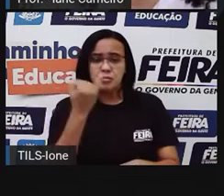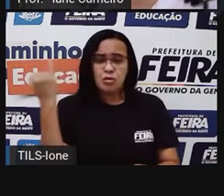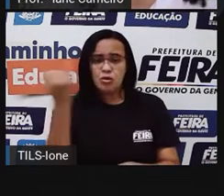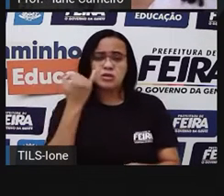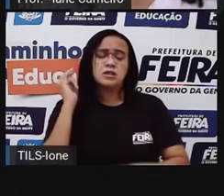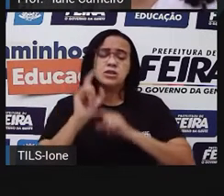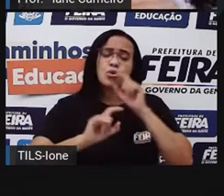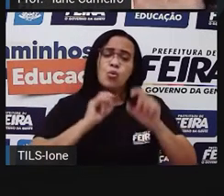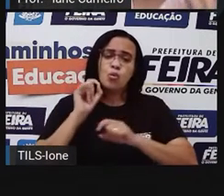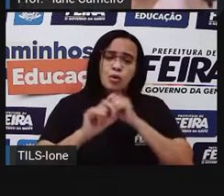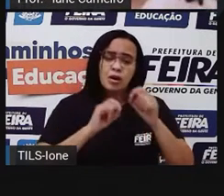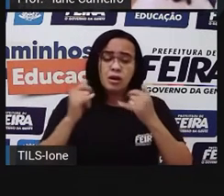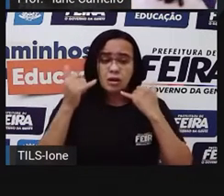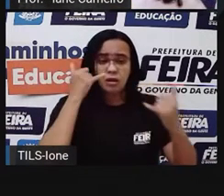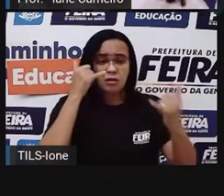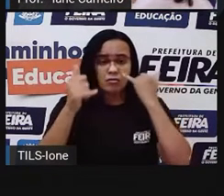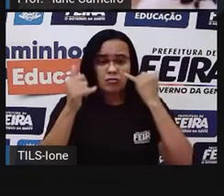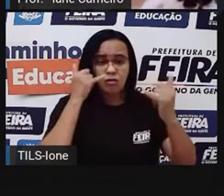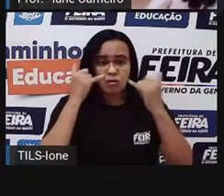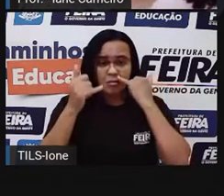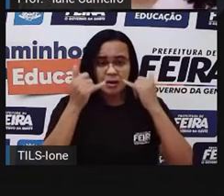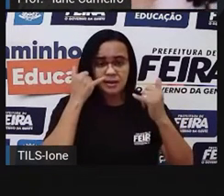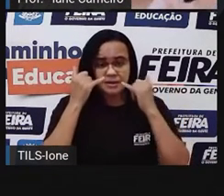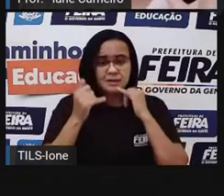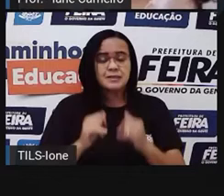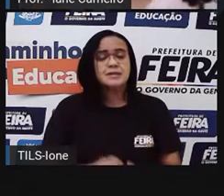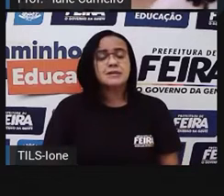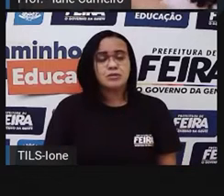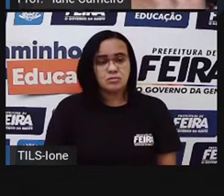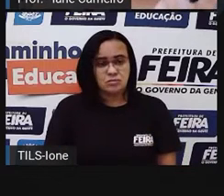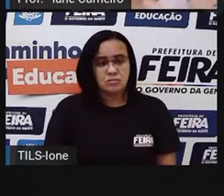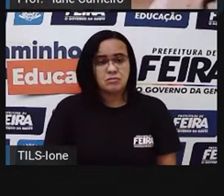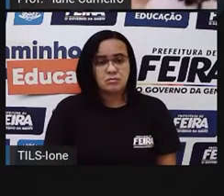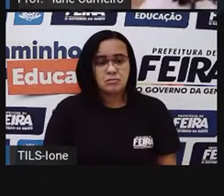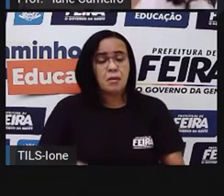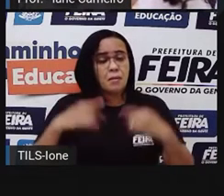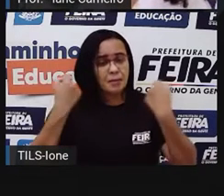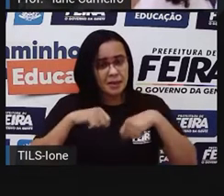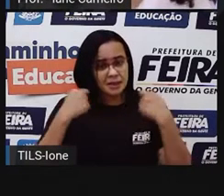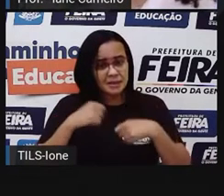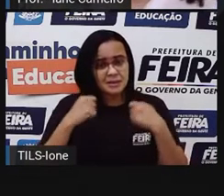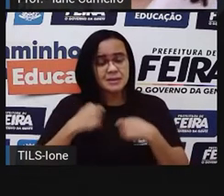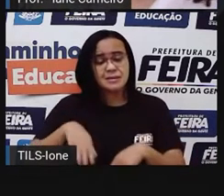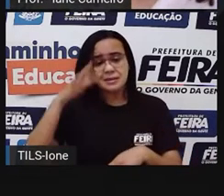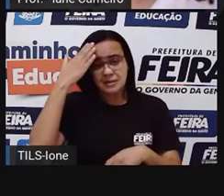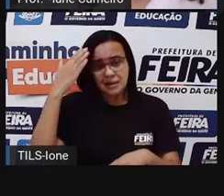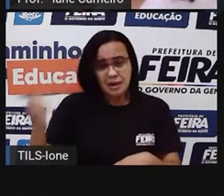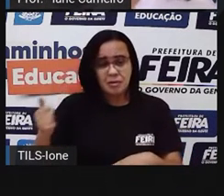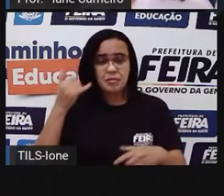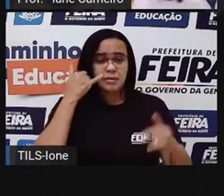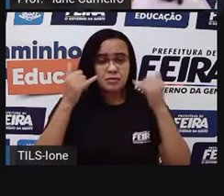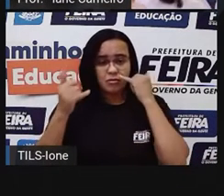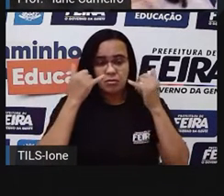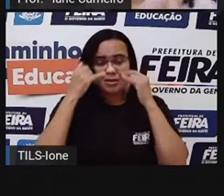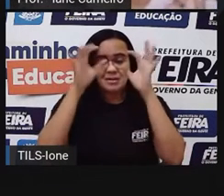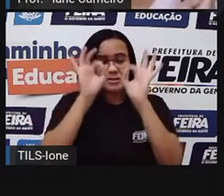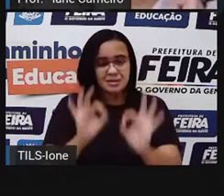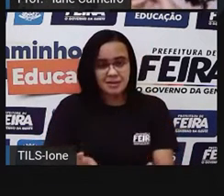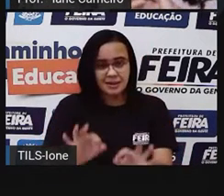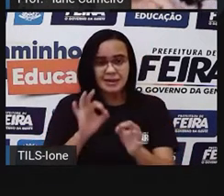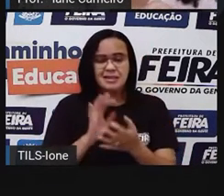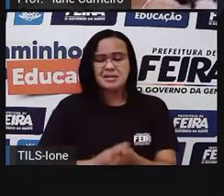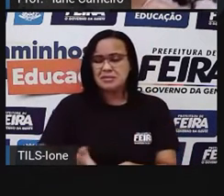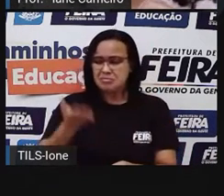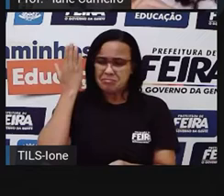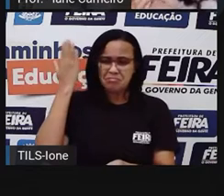né? Para a gente não falar a informação que já passou, que já não aconteceu mais, né? Ou então que não é verdade, então a gente tem